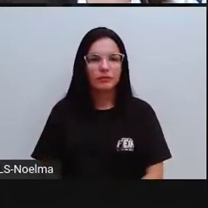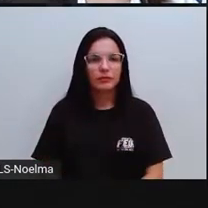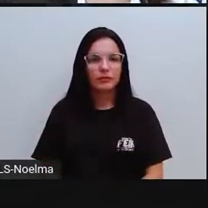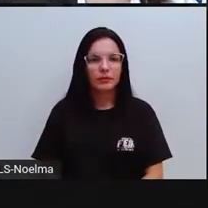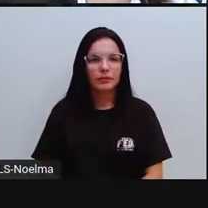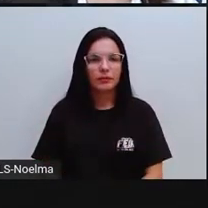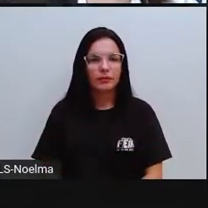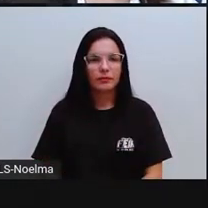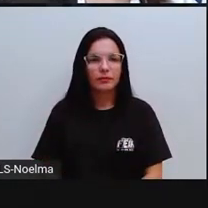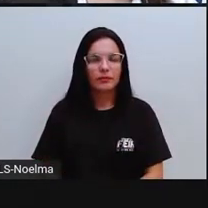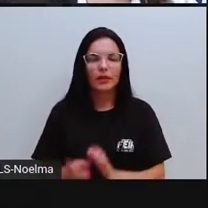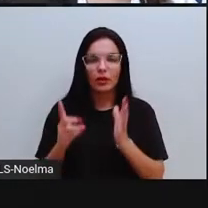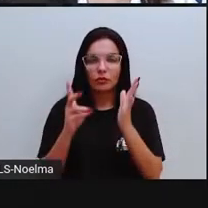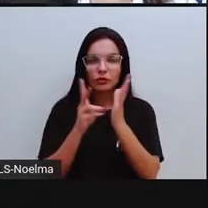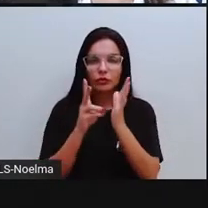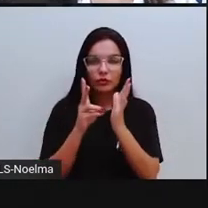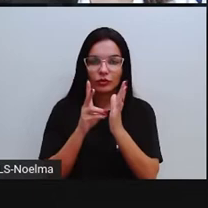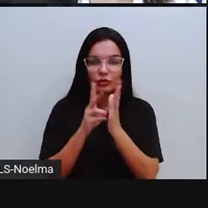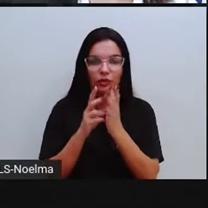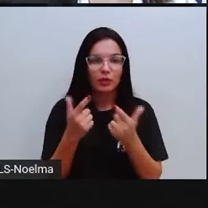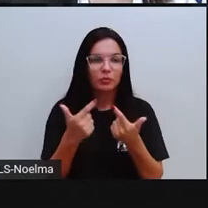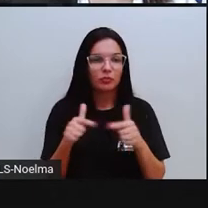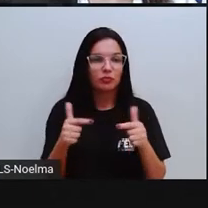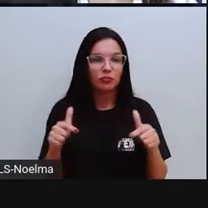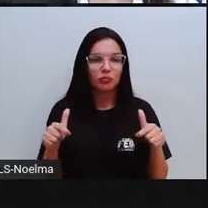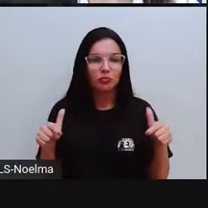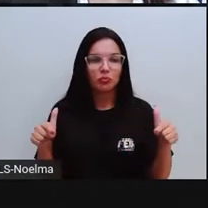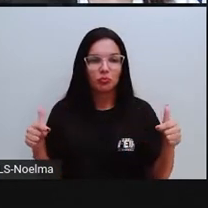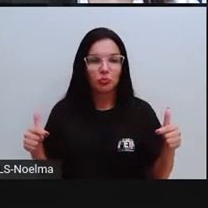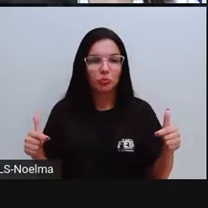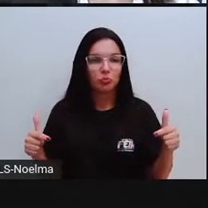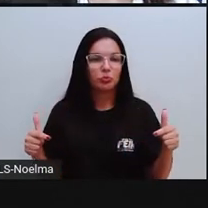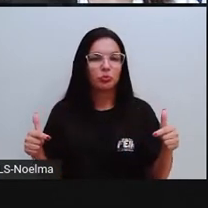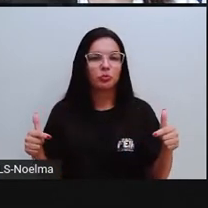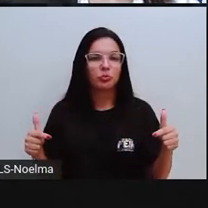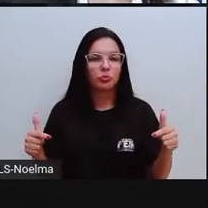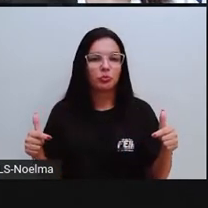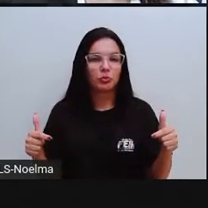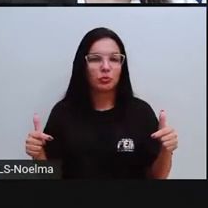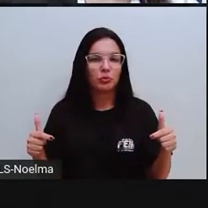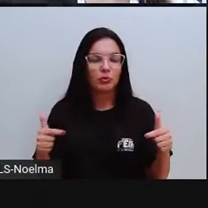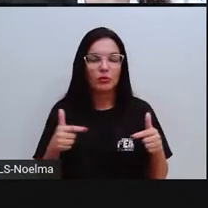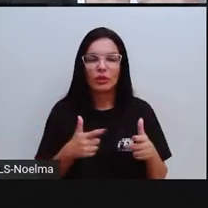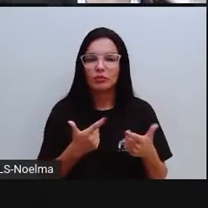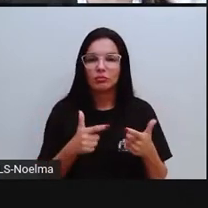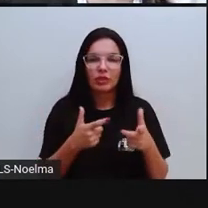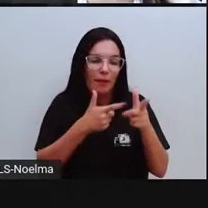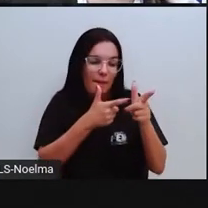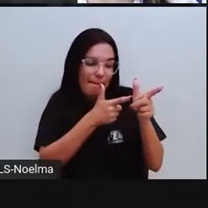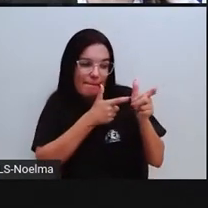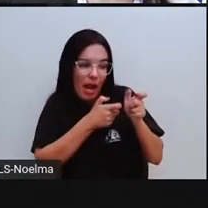os, é, indígenas, eles não tinham, é, o armamento que o, os, os